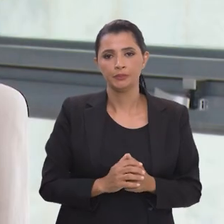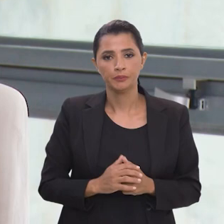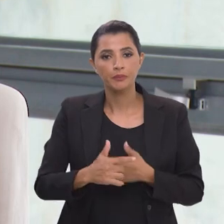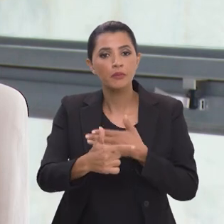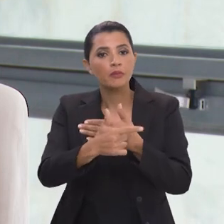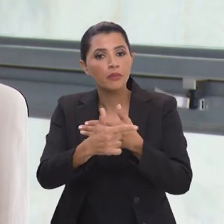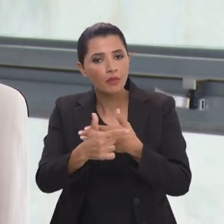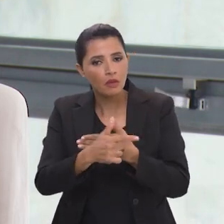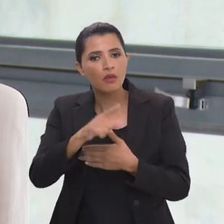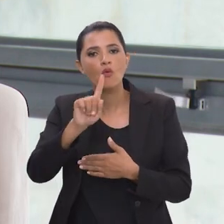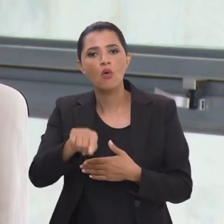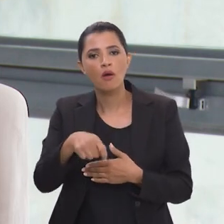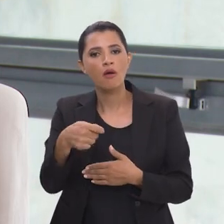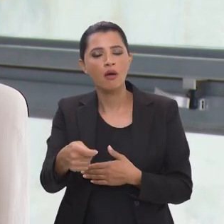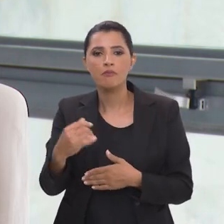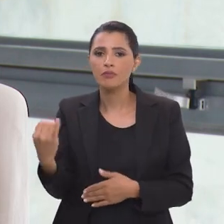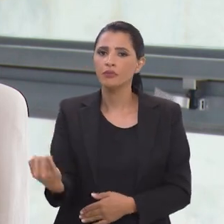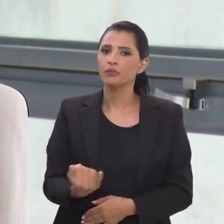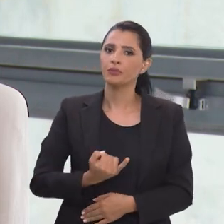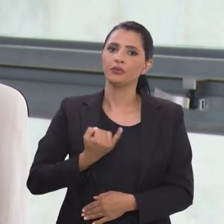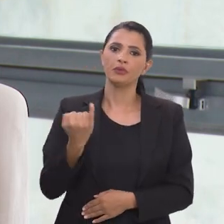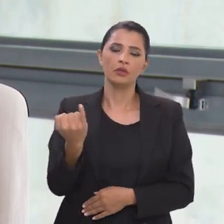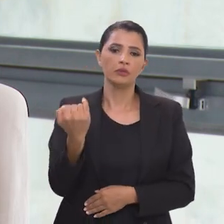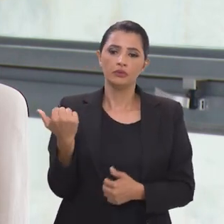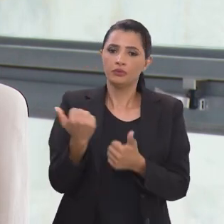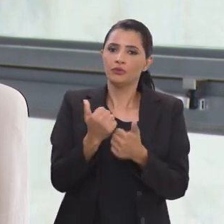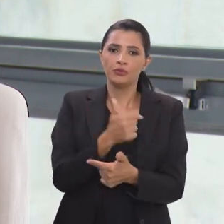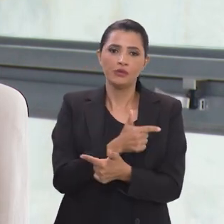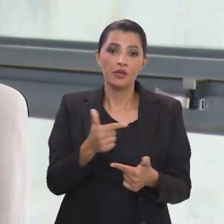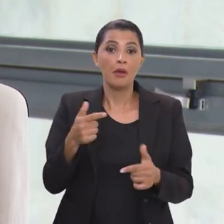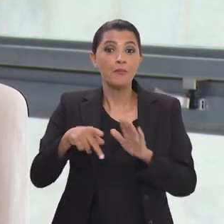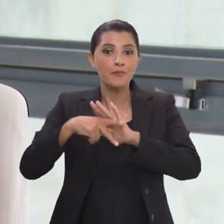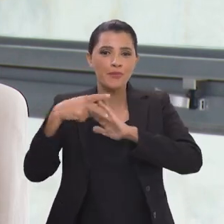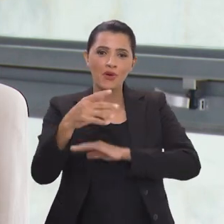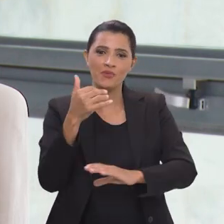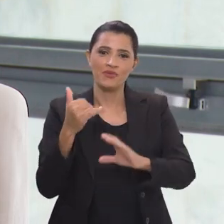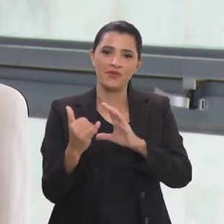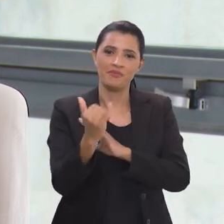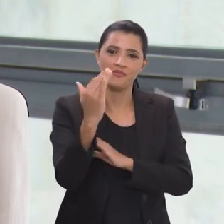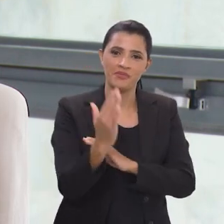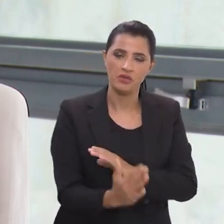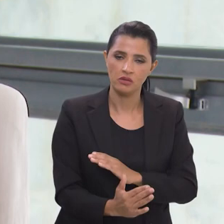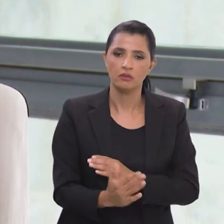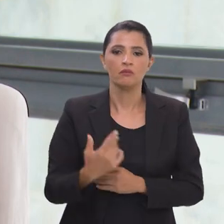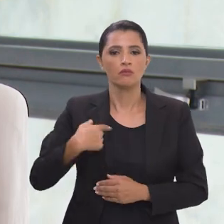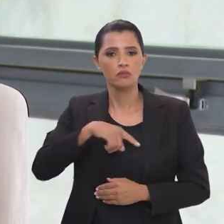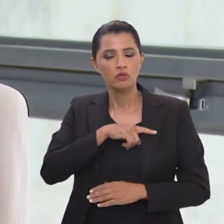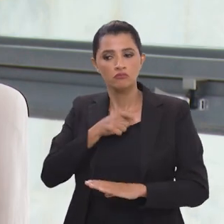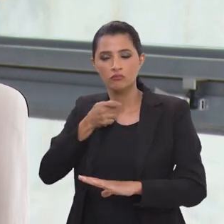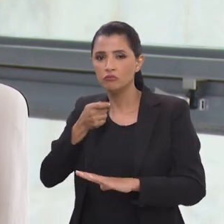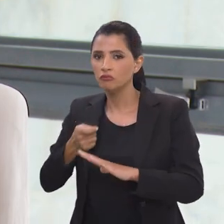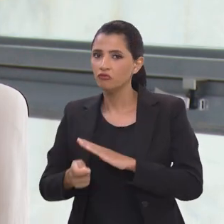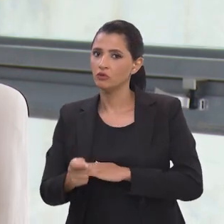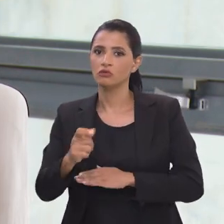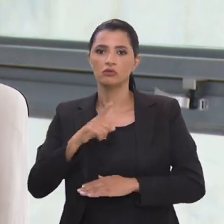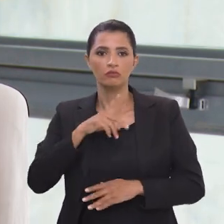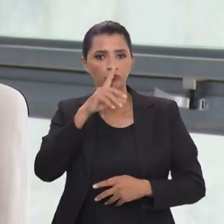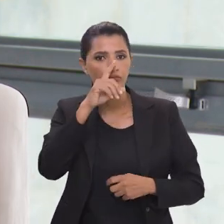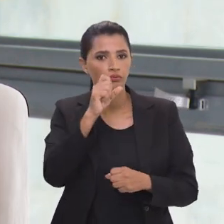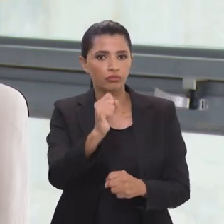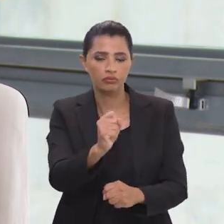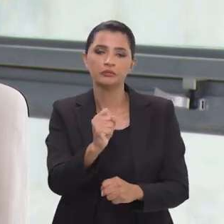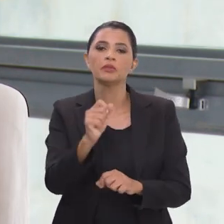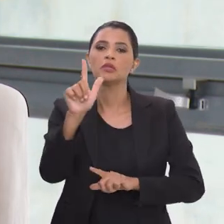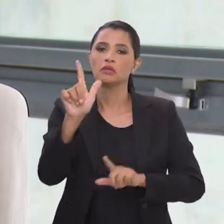e esse papel é um papel indispensável insubstituível da EBC nós queremos investir